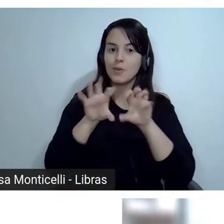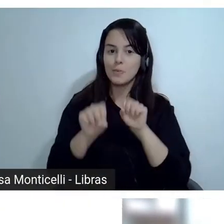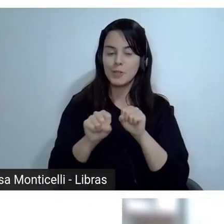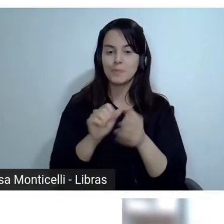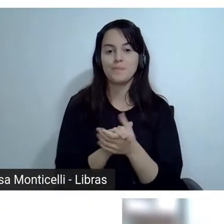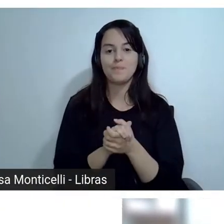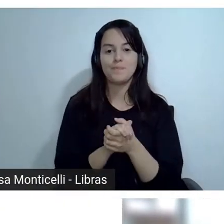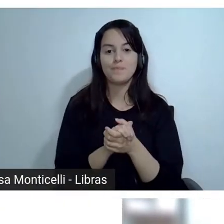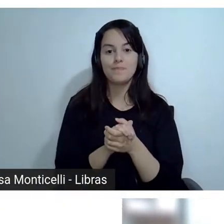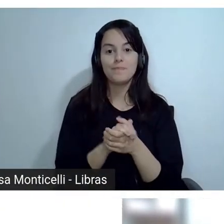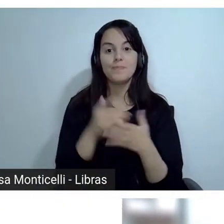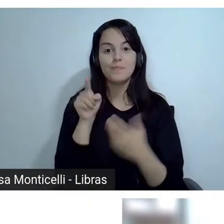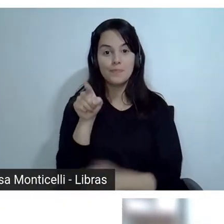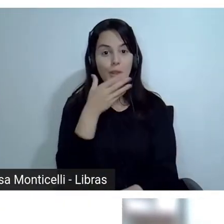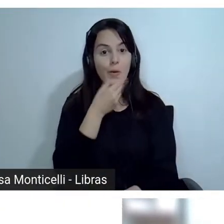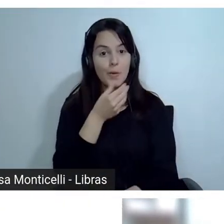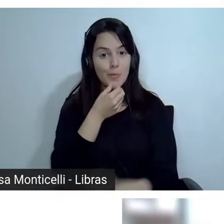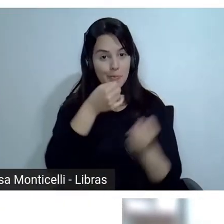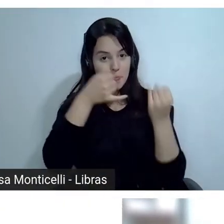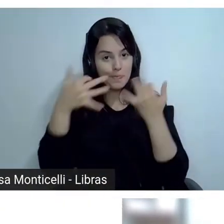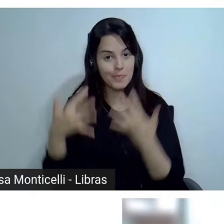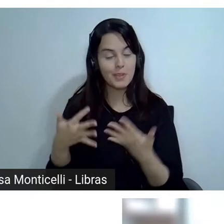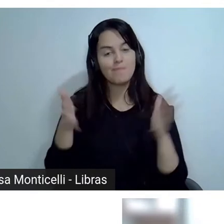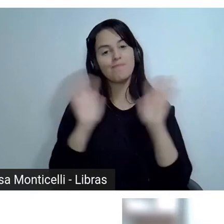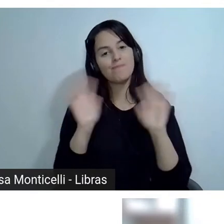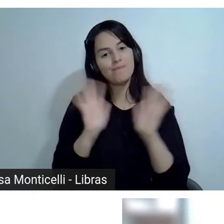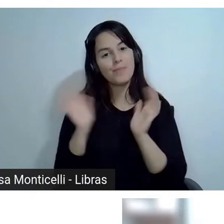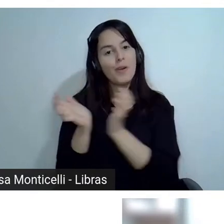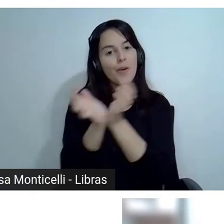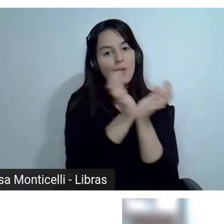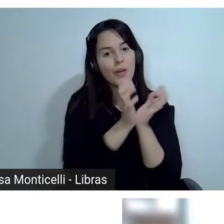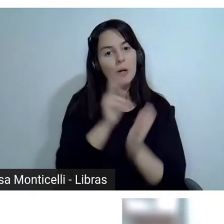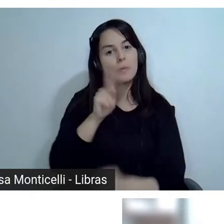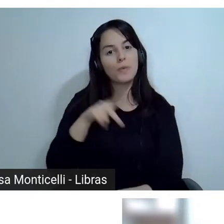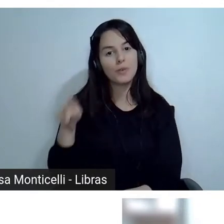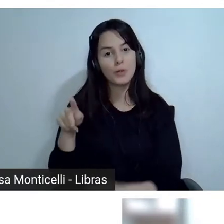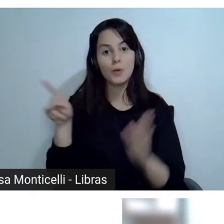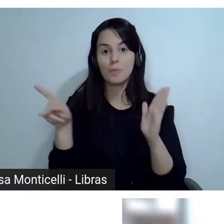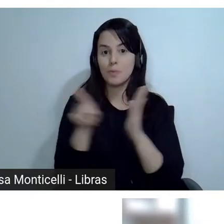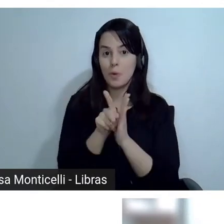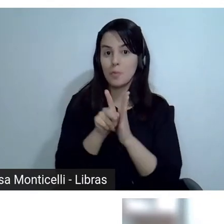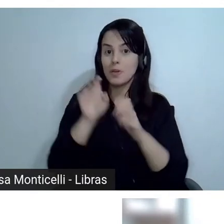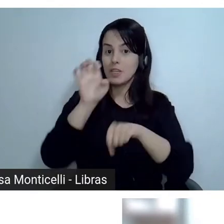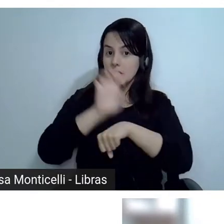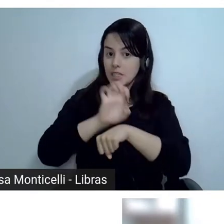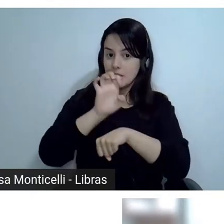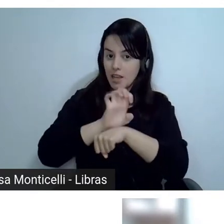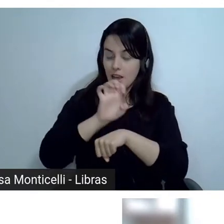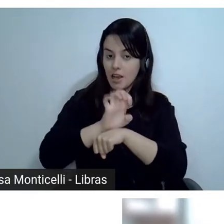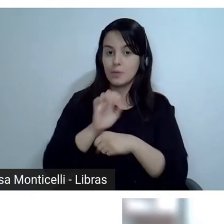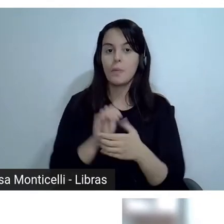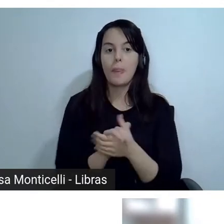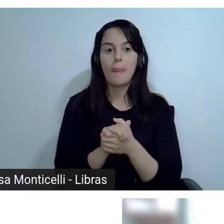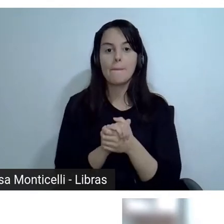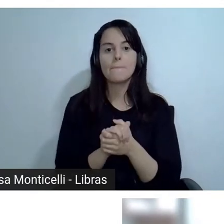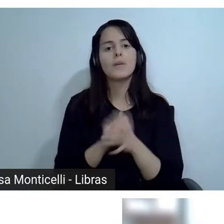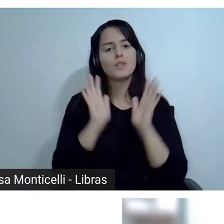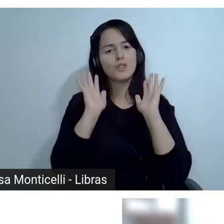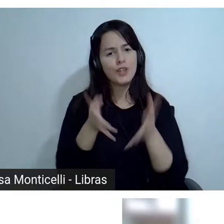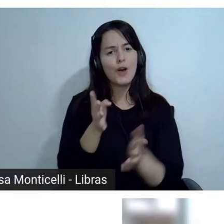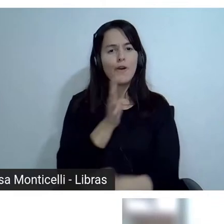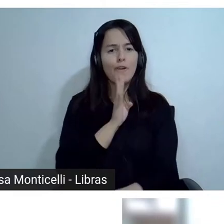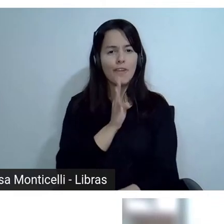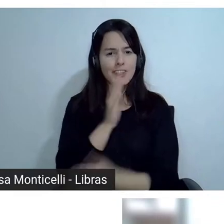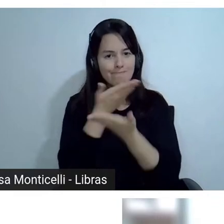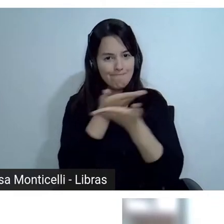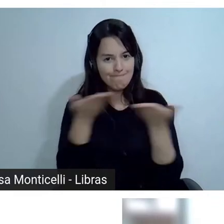Olá, colegas, professores e professoras da rede estadual. Já nos conhecemos, né?